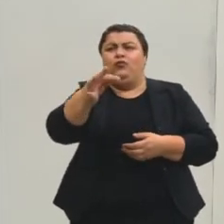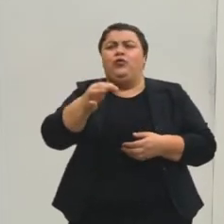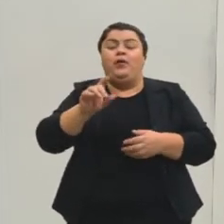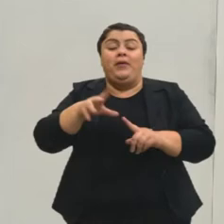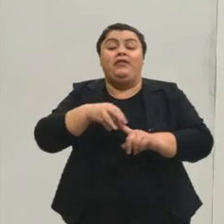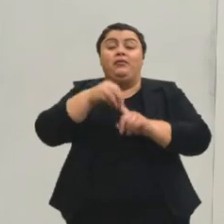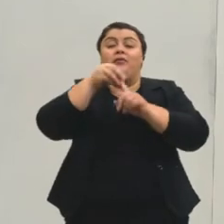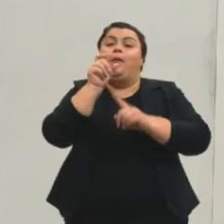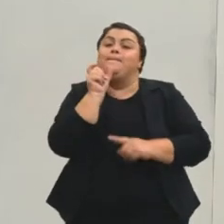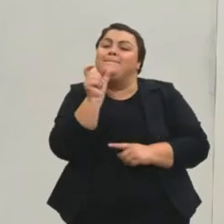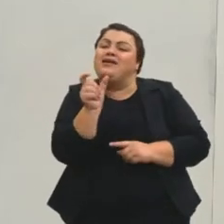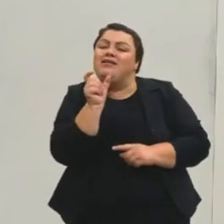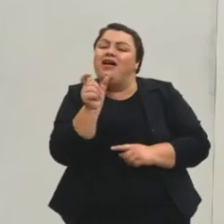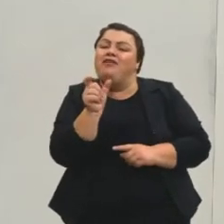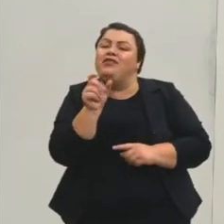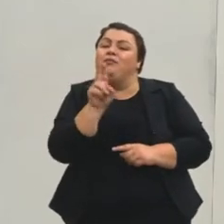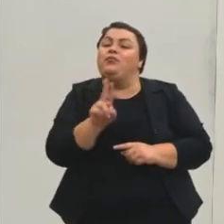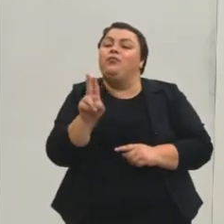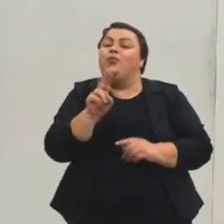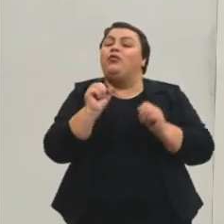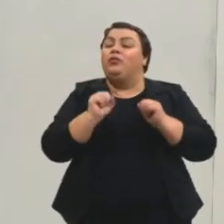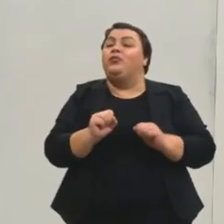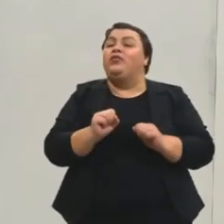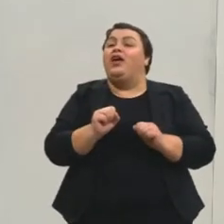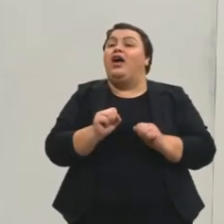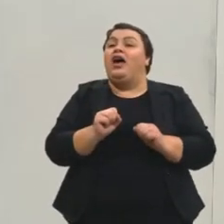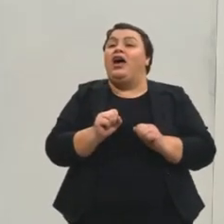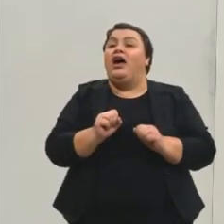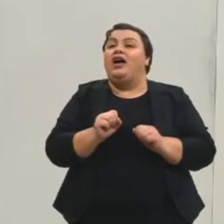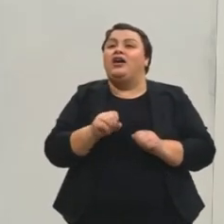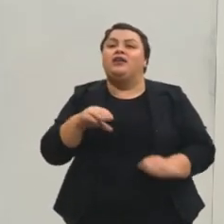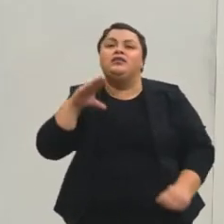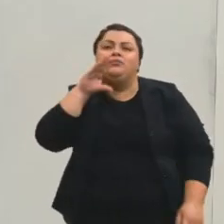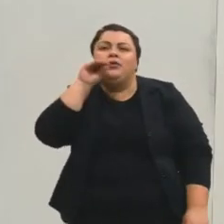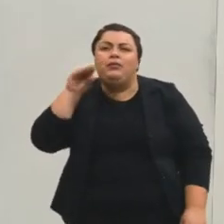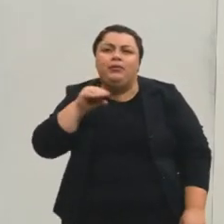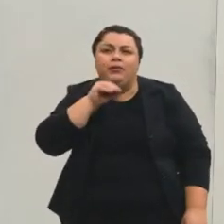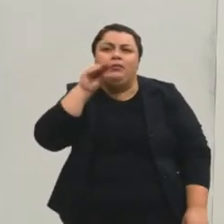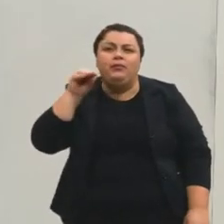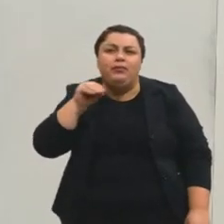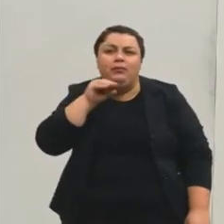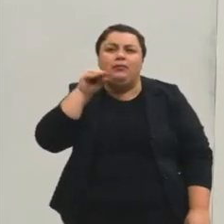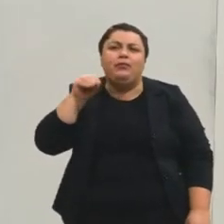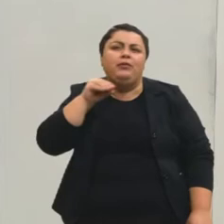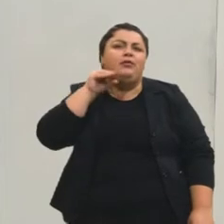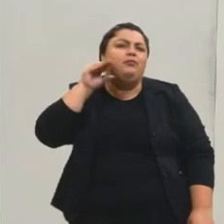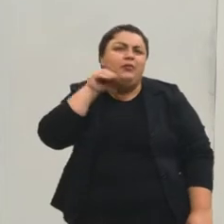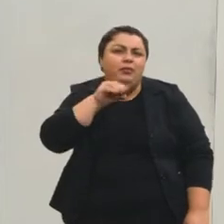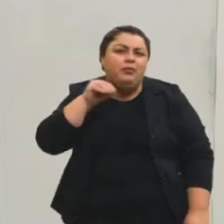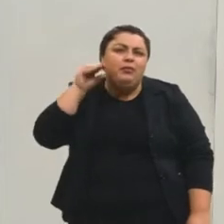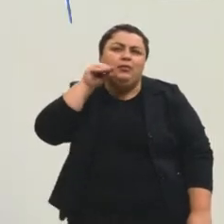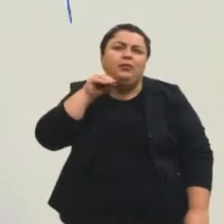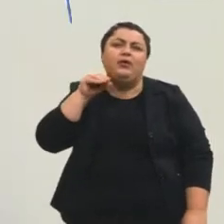principal palavra que a gente pode colocar aqui do ladinho, Persuadir, ó. Per